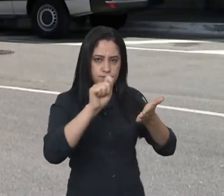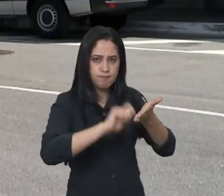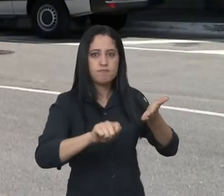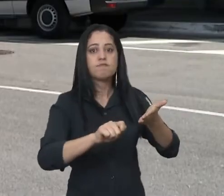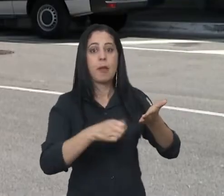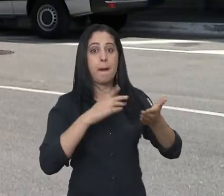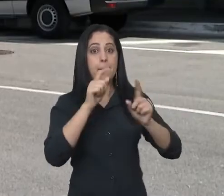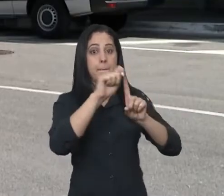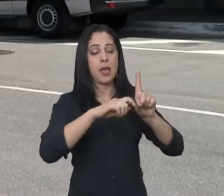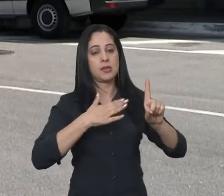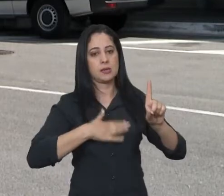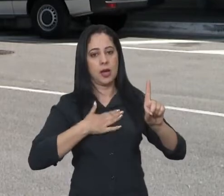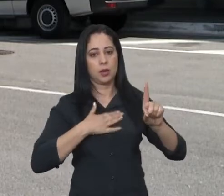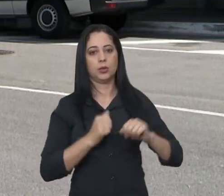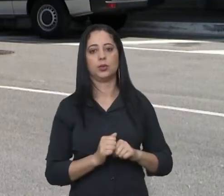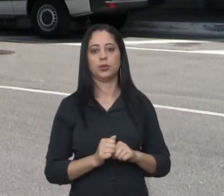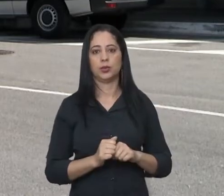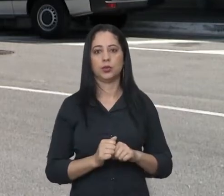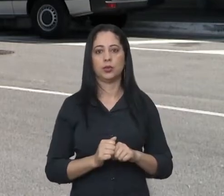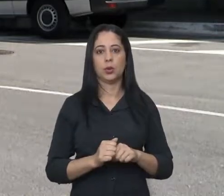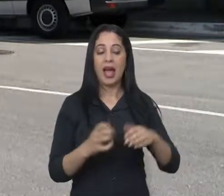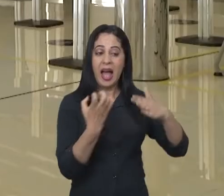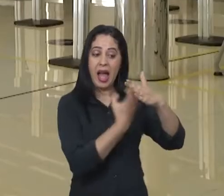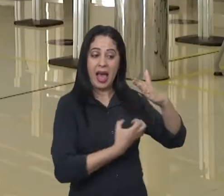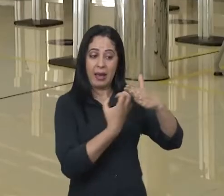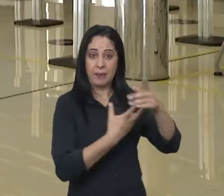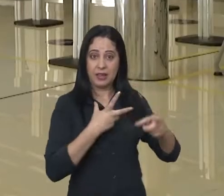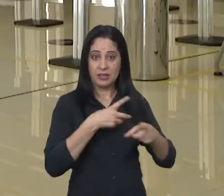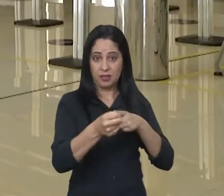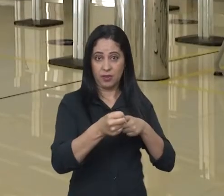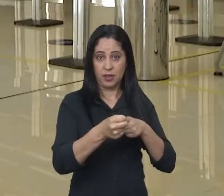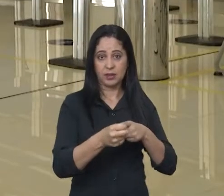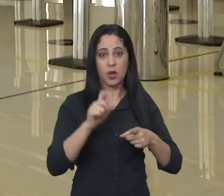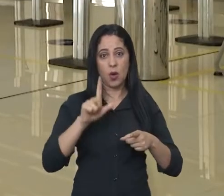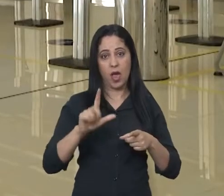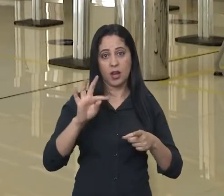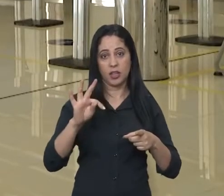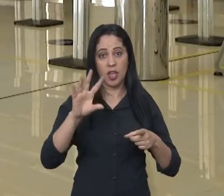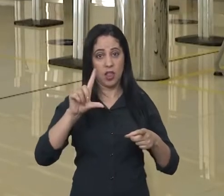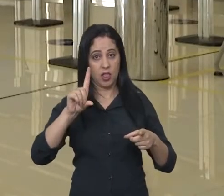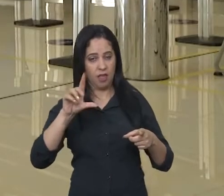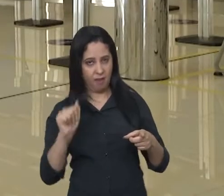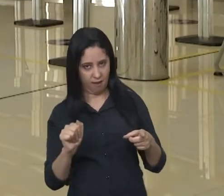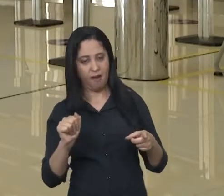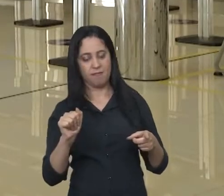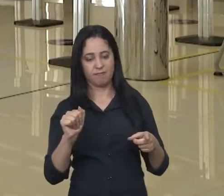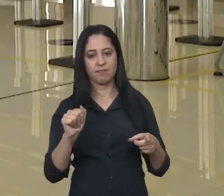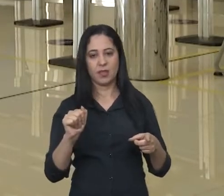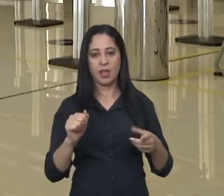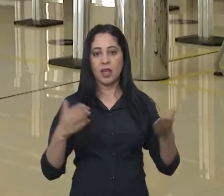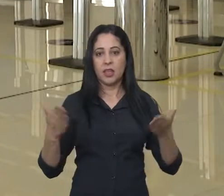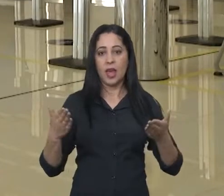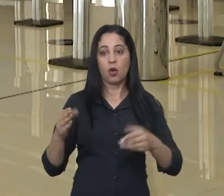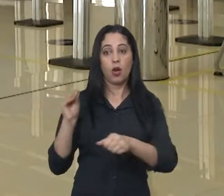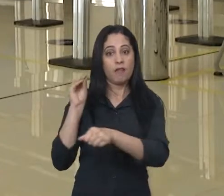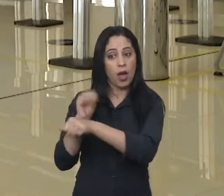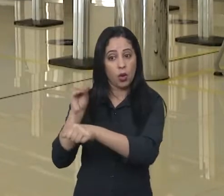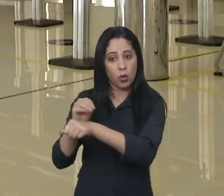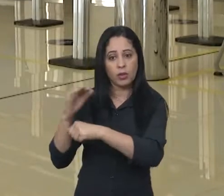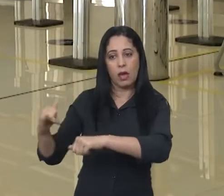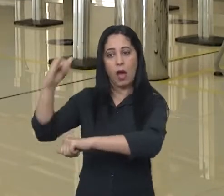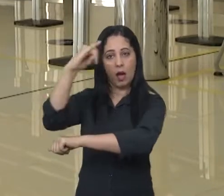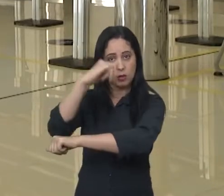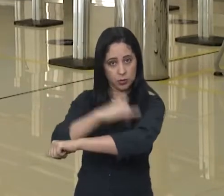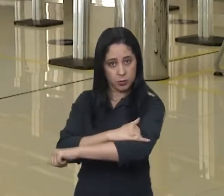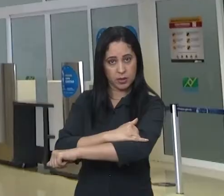assinado em agosto. A empresa vencedora do certame foi a Aeroporto de São José LTDA e vai administrar o espaço